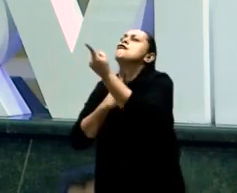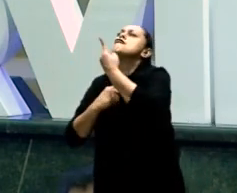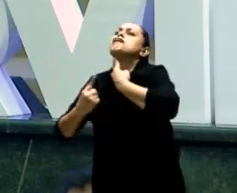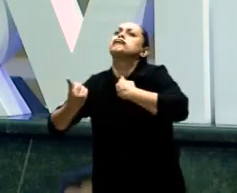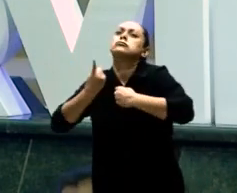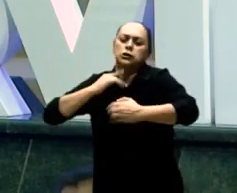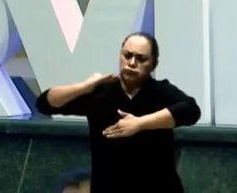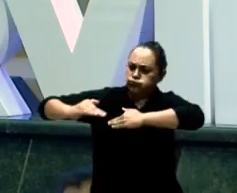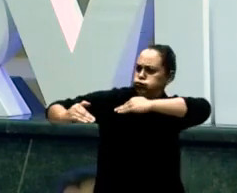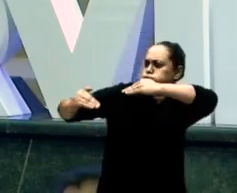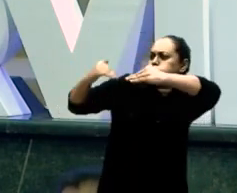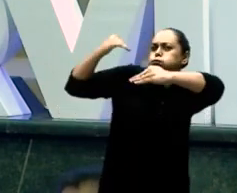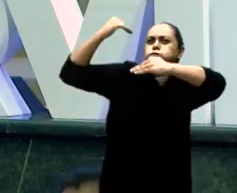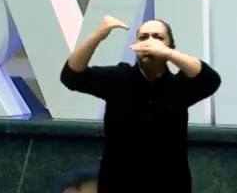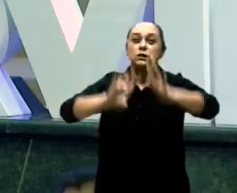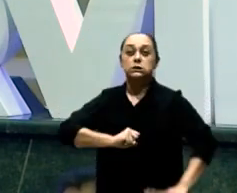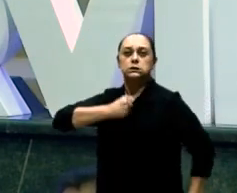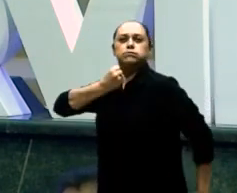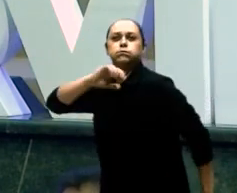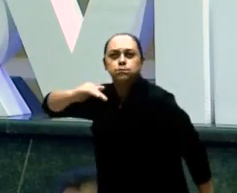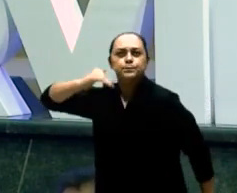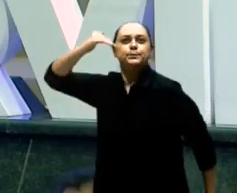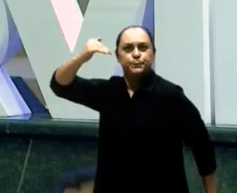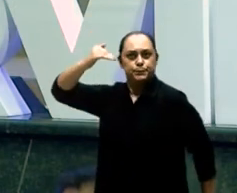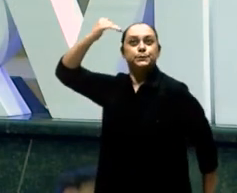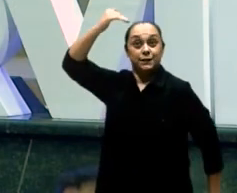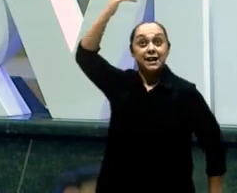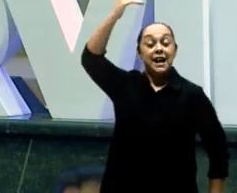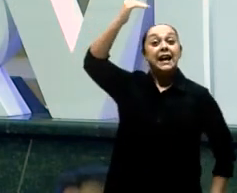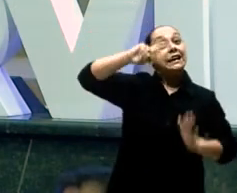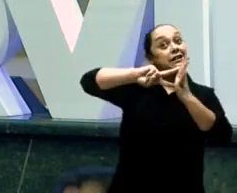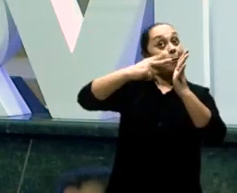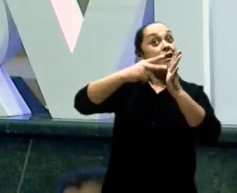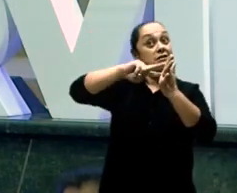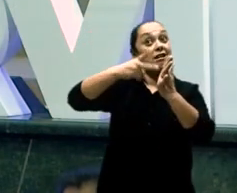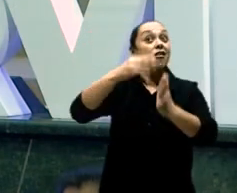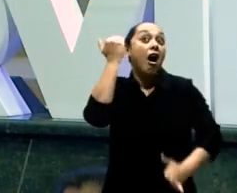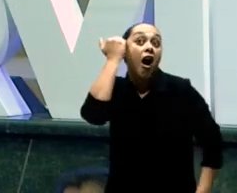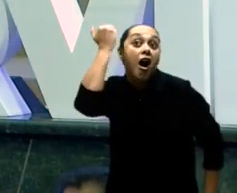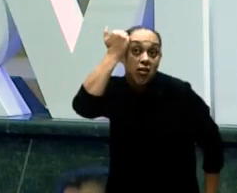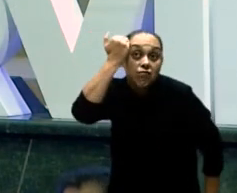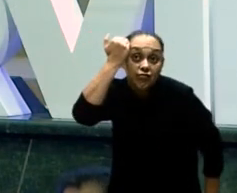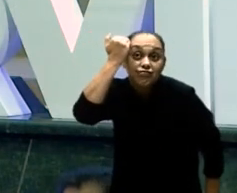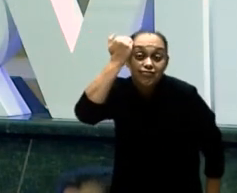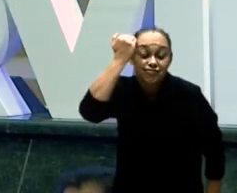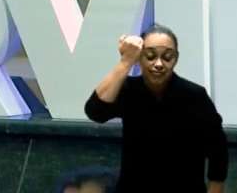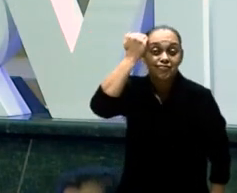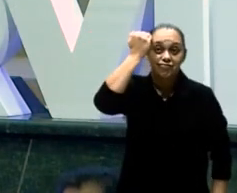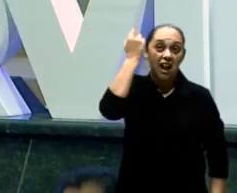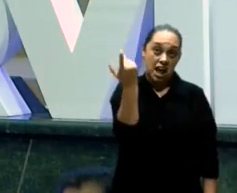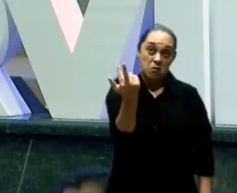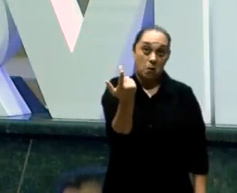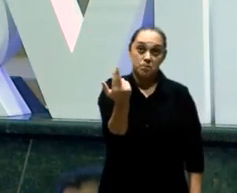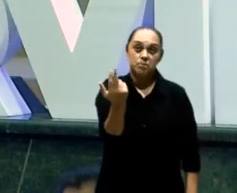portuguesa Ela significa Adolescente Então a expressão Usada no versículo 27